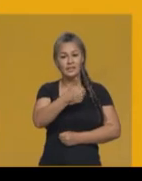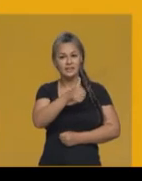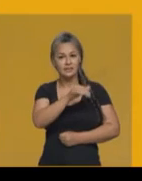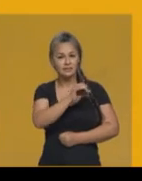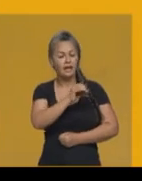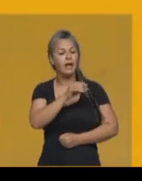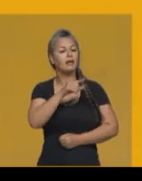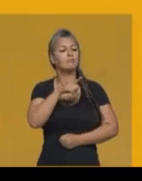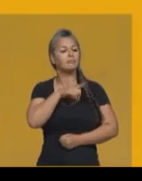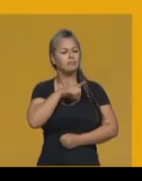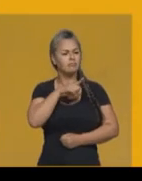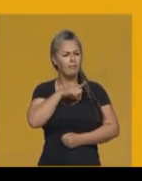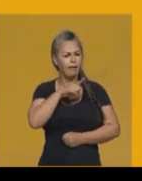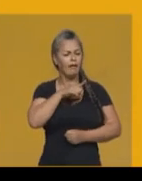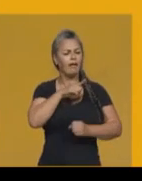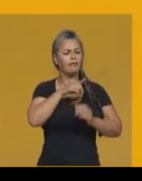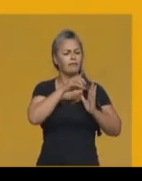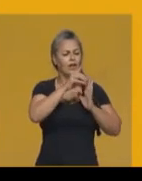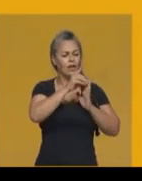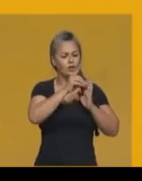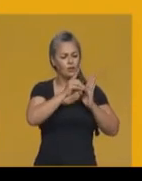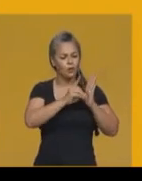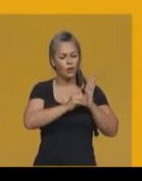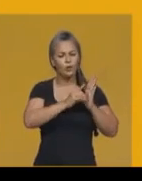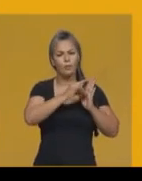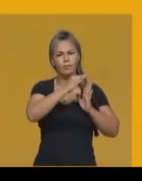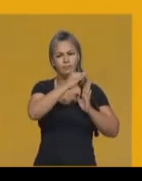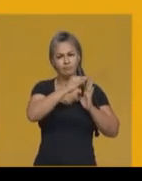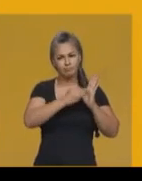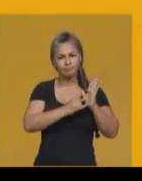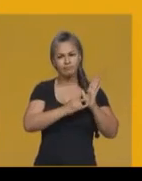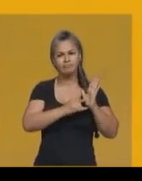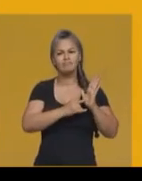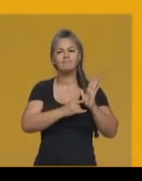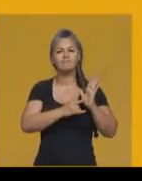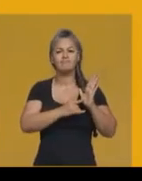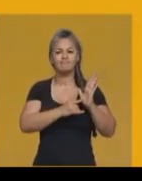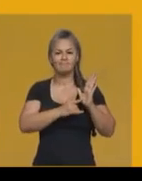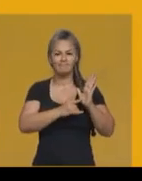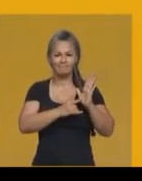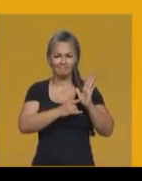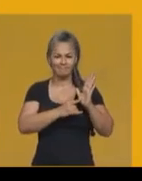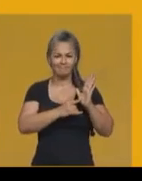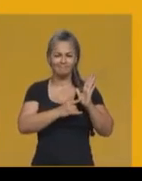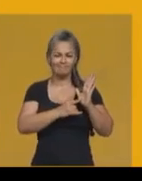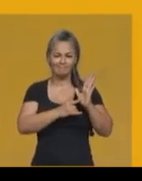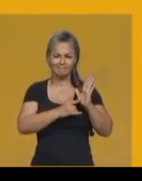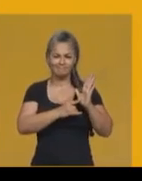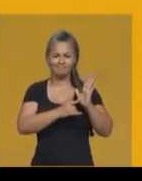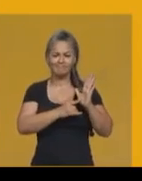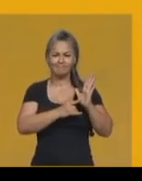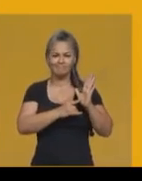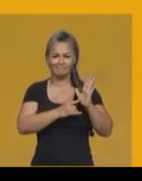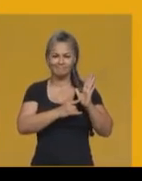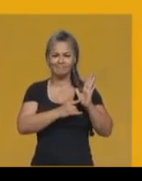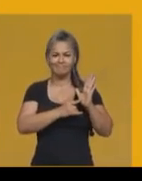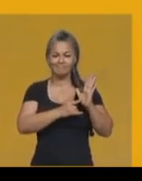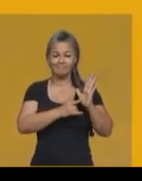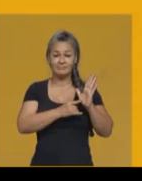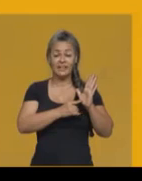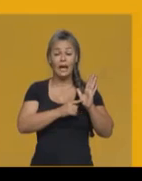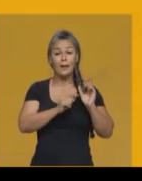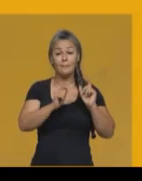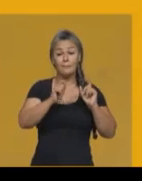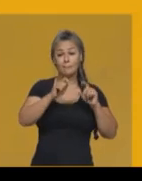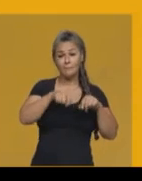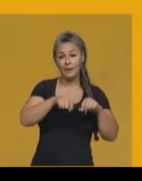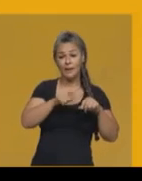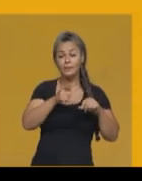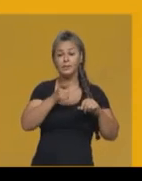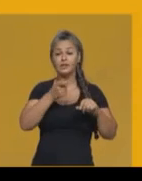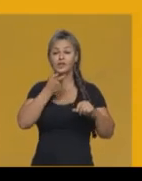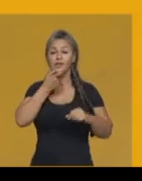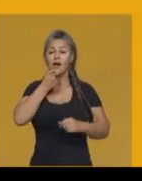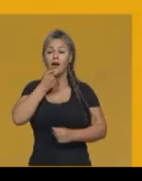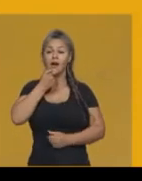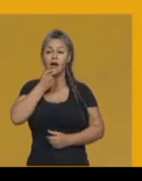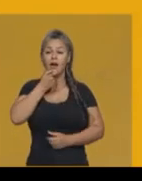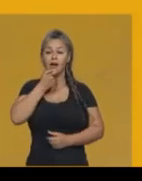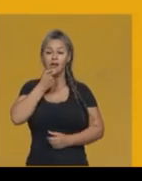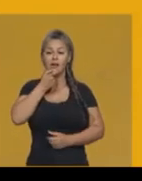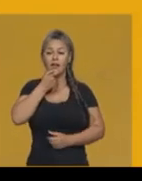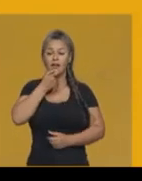favoreceu muito a Inglaterra. favoreceu como? Estabelecendo uma taxa de